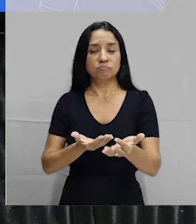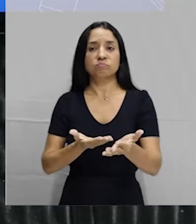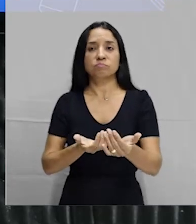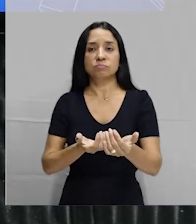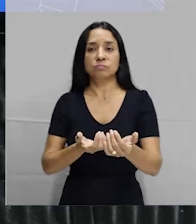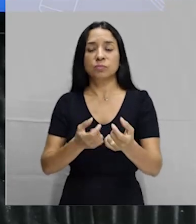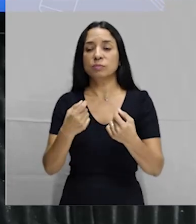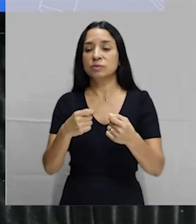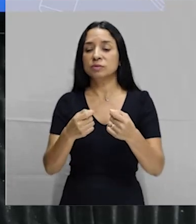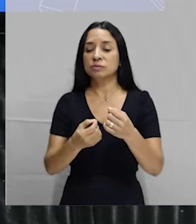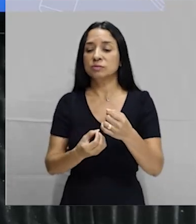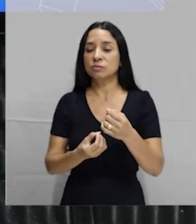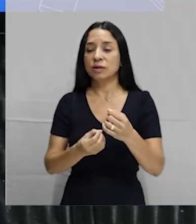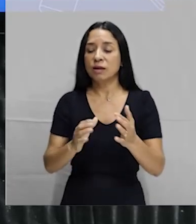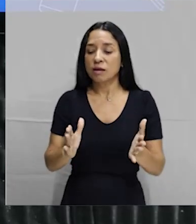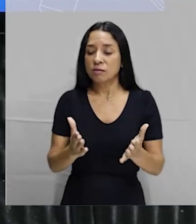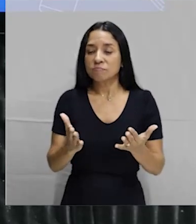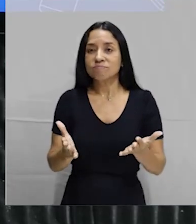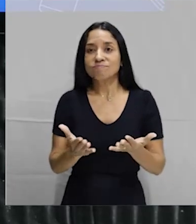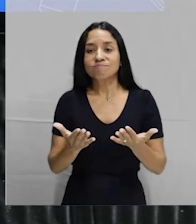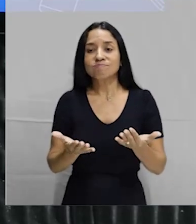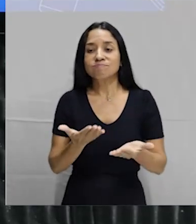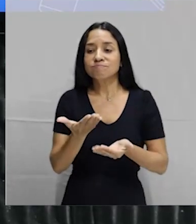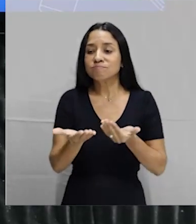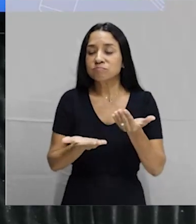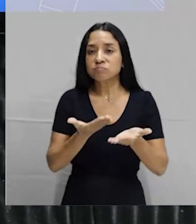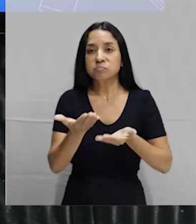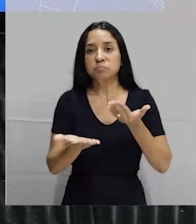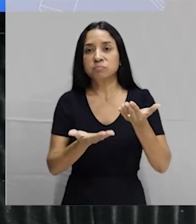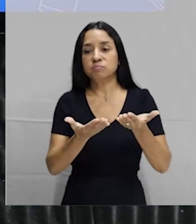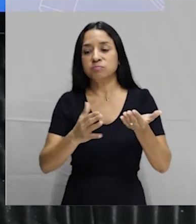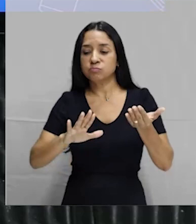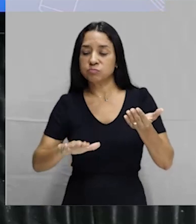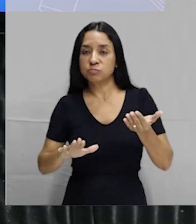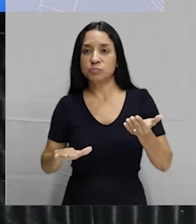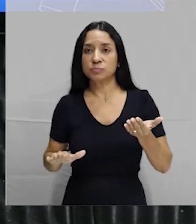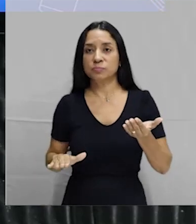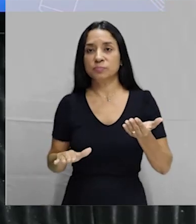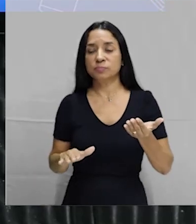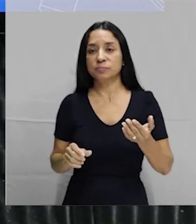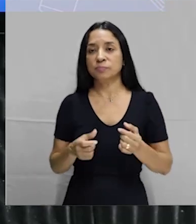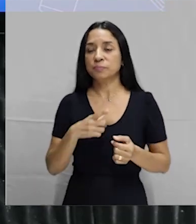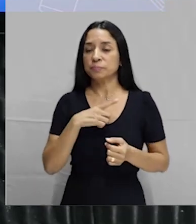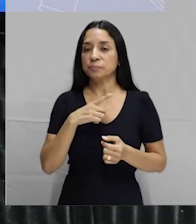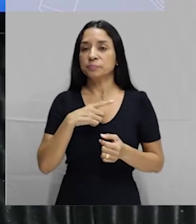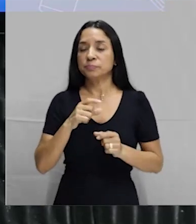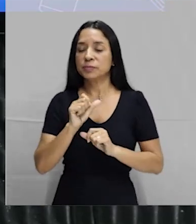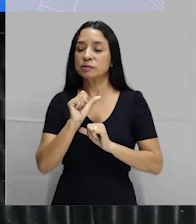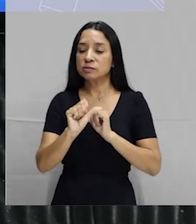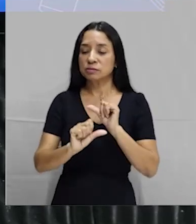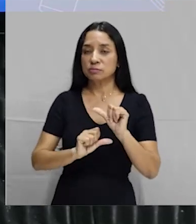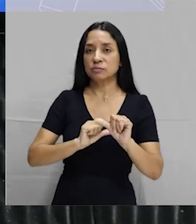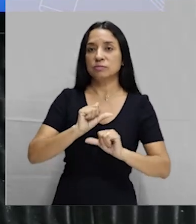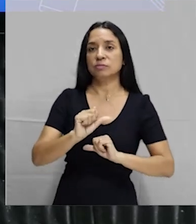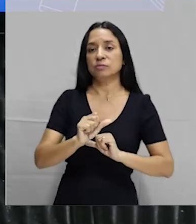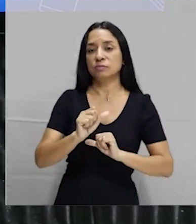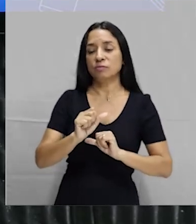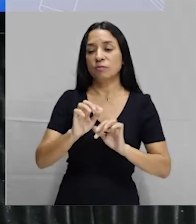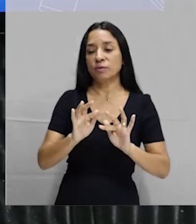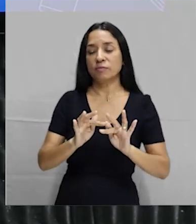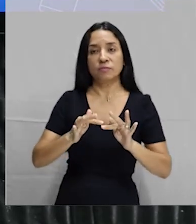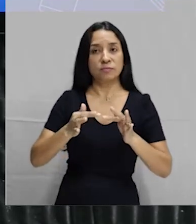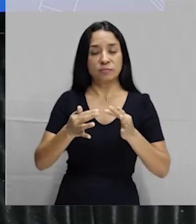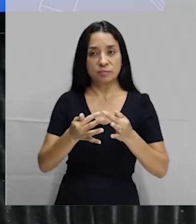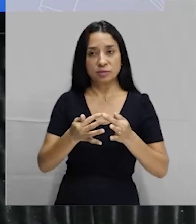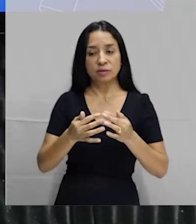criar uma criança. Porque, logicamente, quem tem, quem se torna pai ou mãe tem que assumir